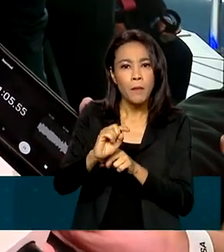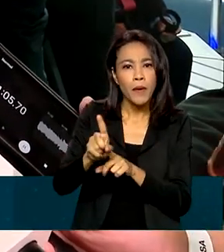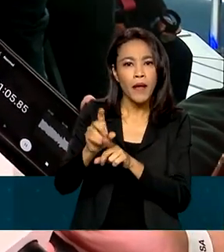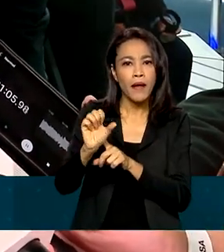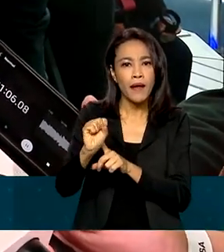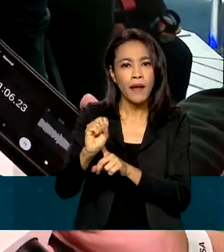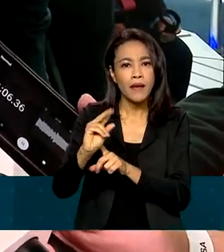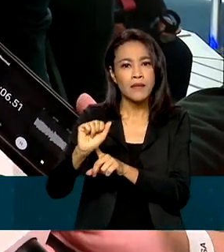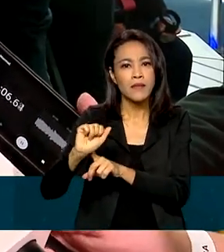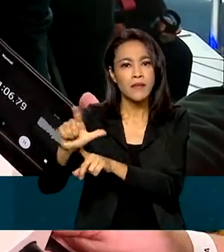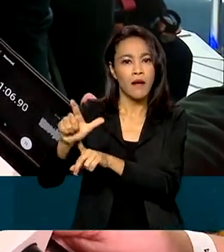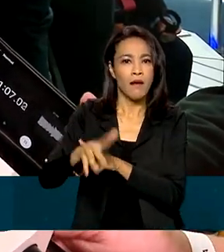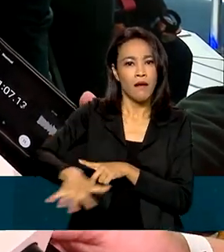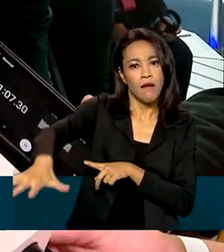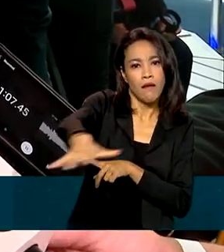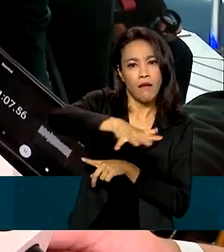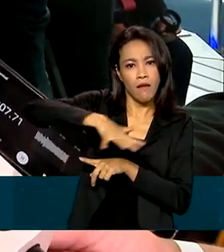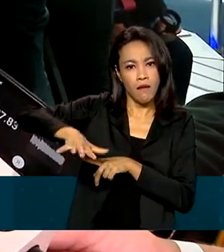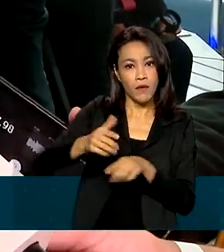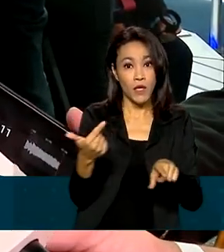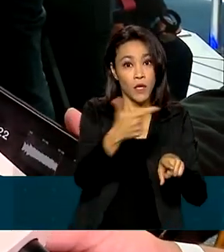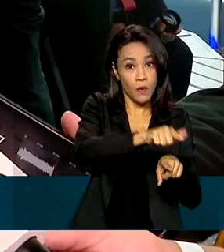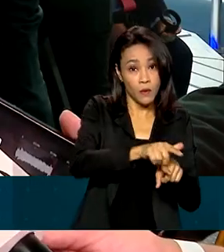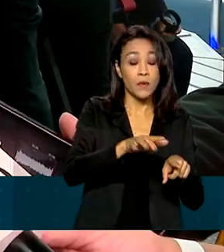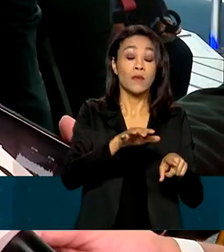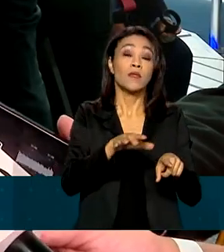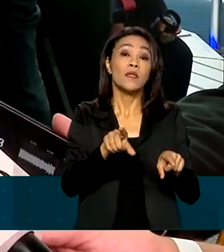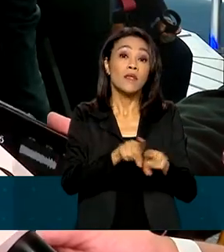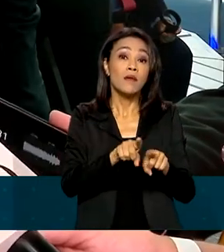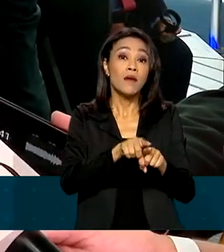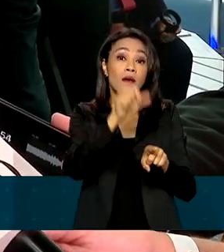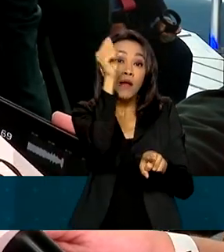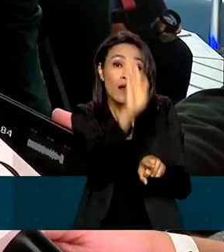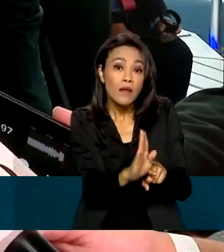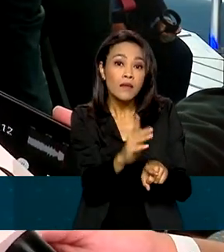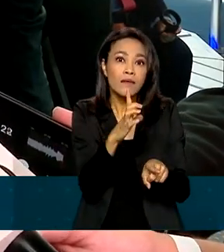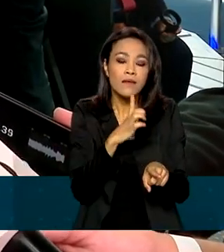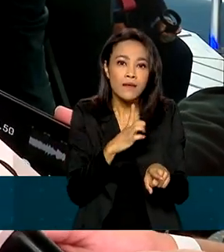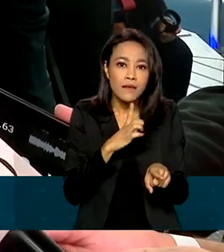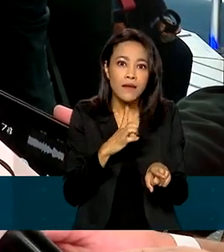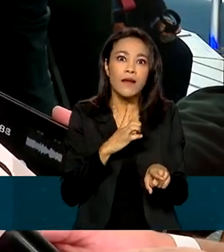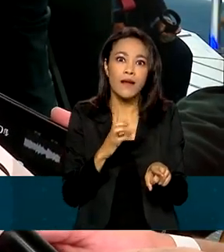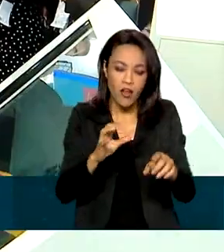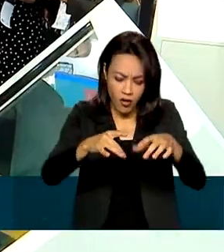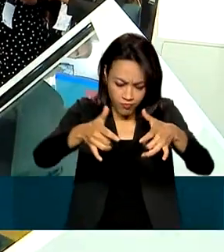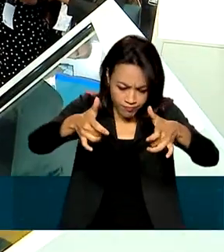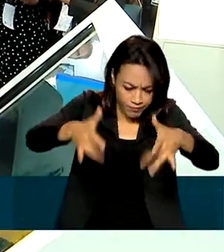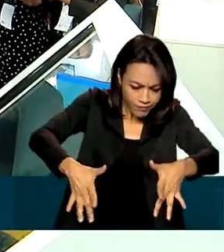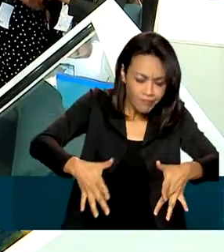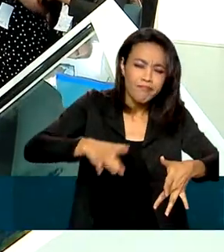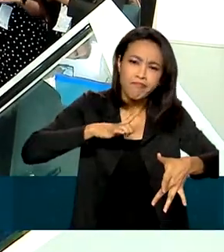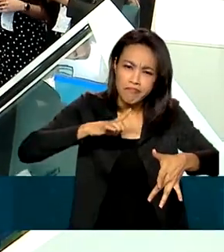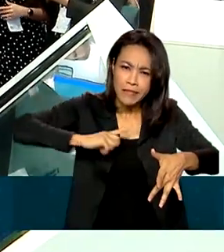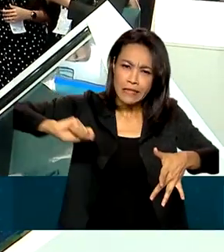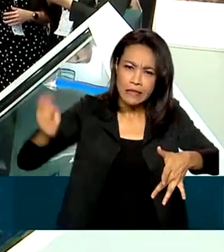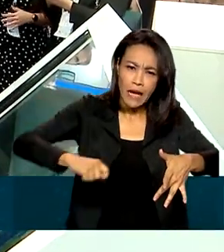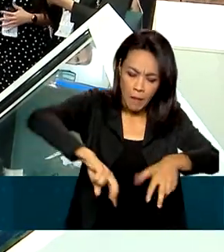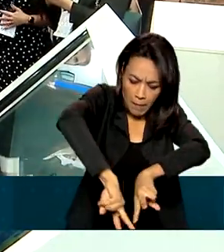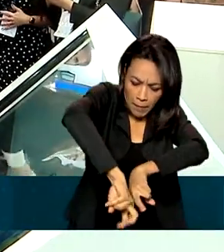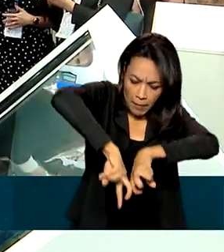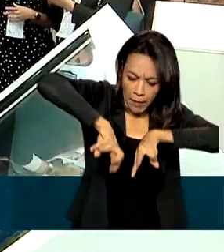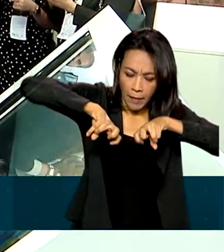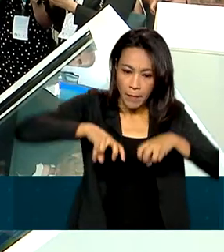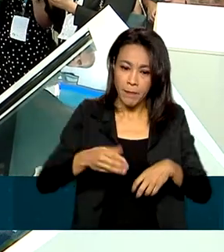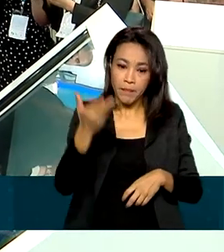margem equatorial, que também tem uma boa perspectiva. Então, o Brasil ainda tem muitas reservas a serem exploradas. De acordo com o ministro do Meio